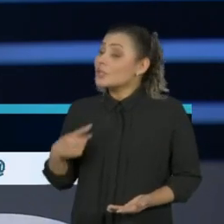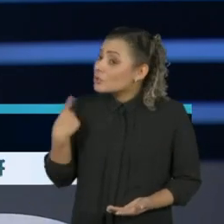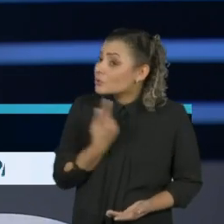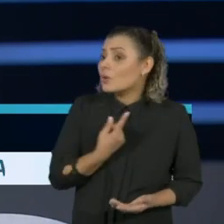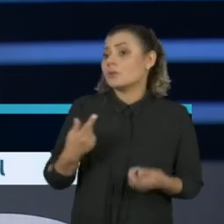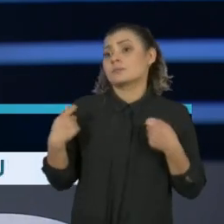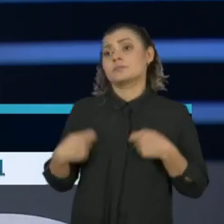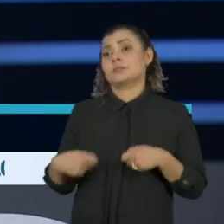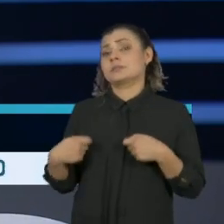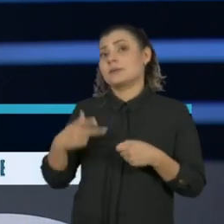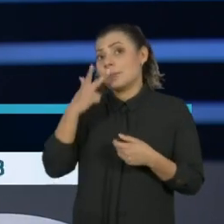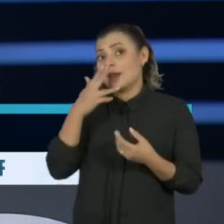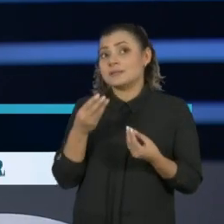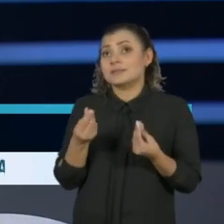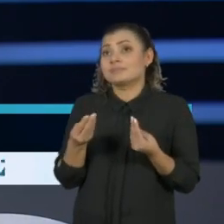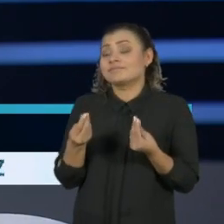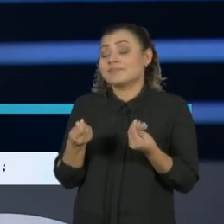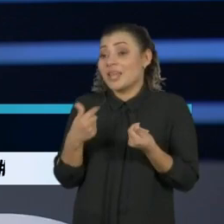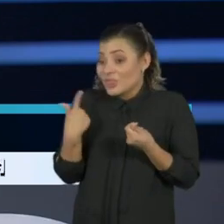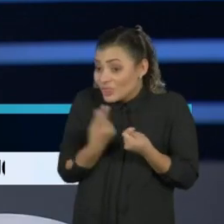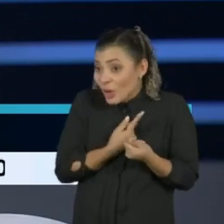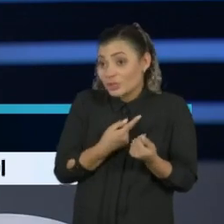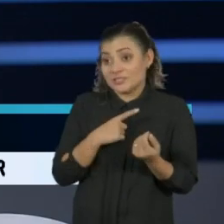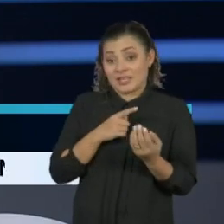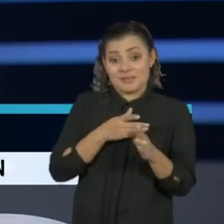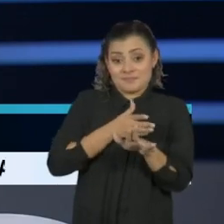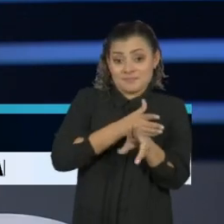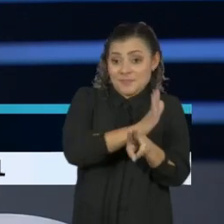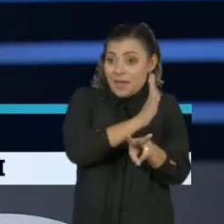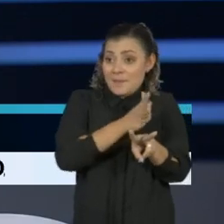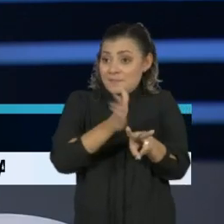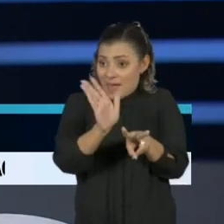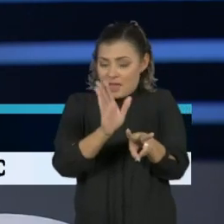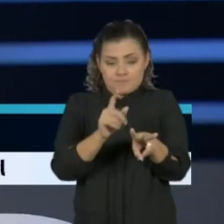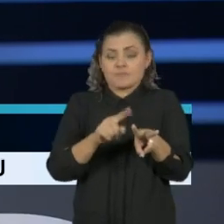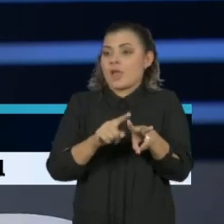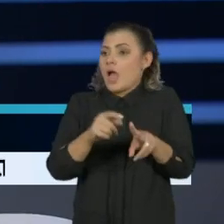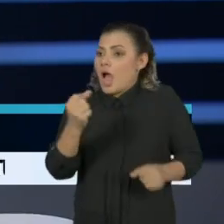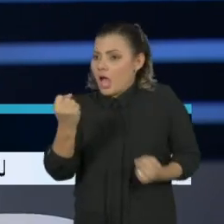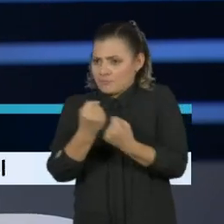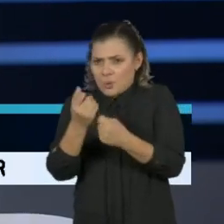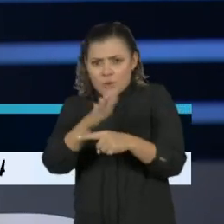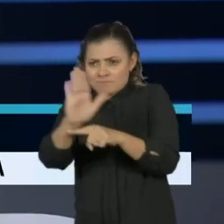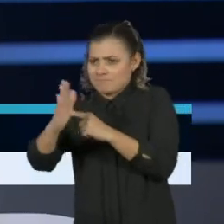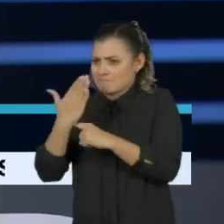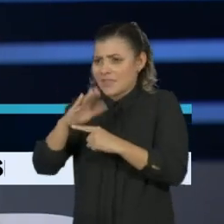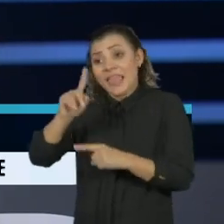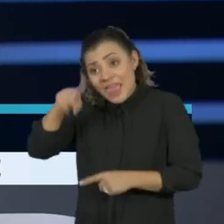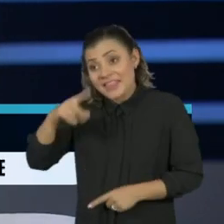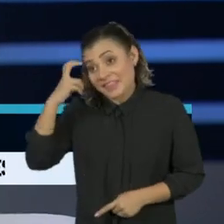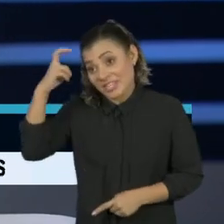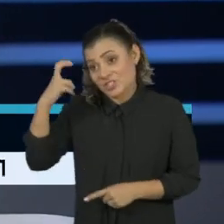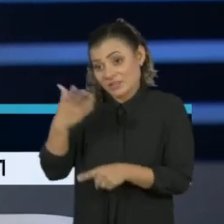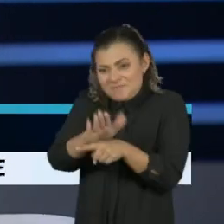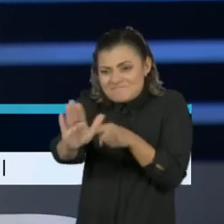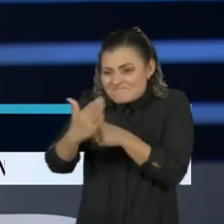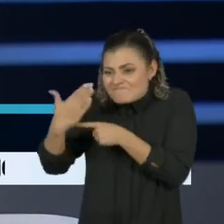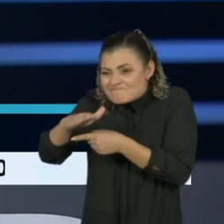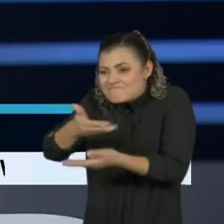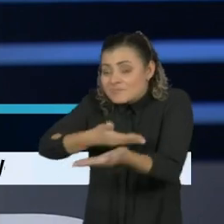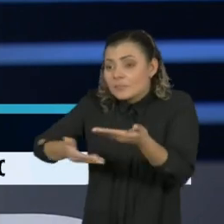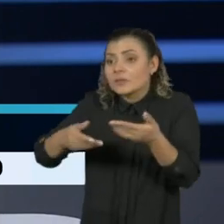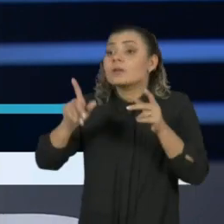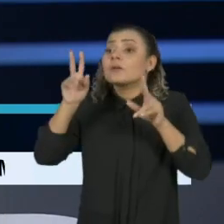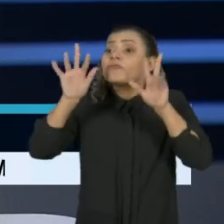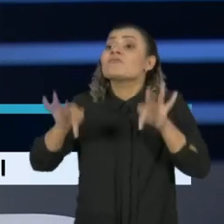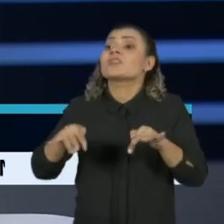uma disjuntiva, nós temos dois caminhos. Tem o caminho da cooperação internacional, que me parece inteligente. Quer dizer, no fim da Segunda